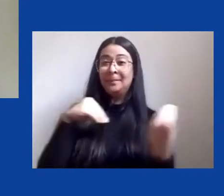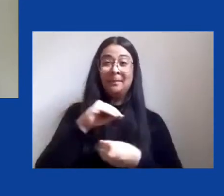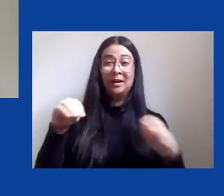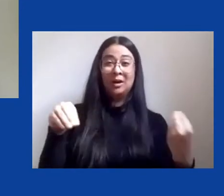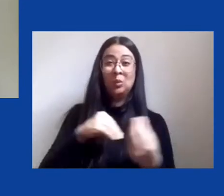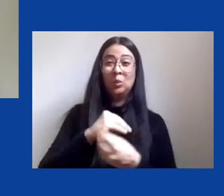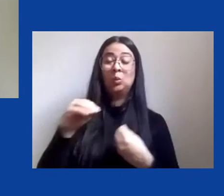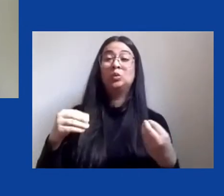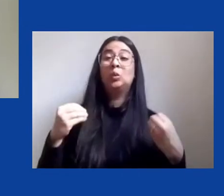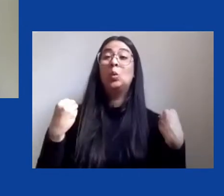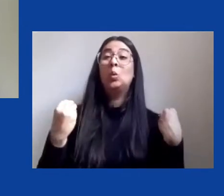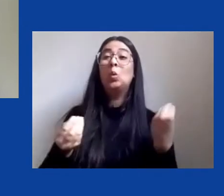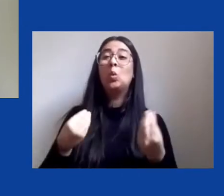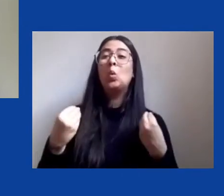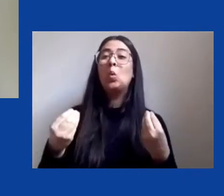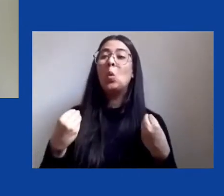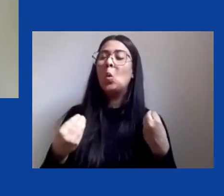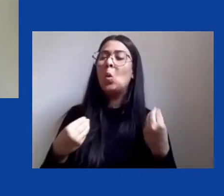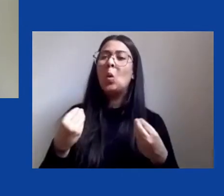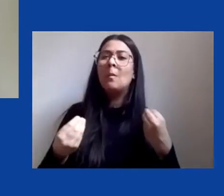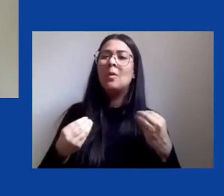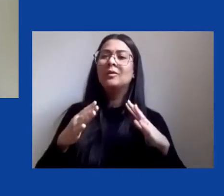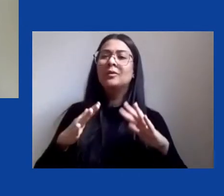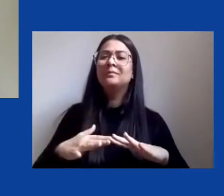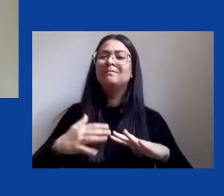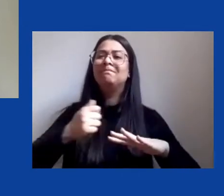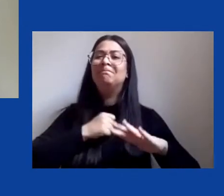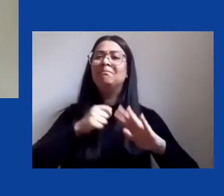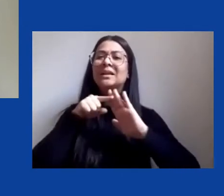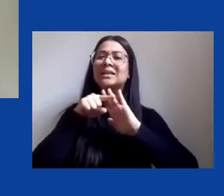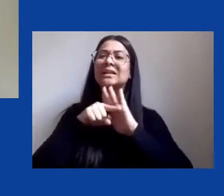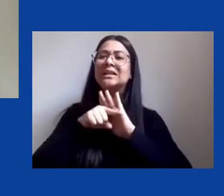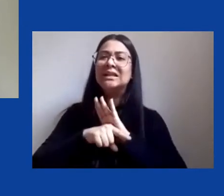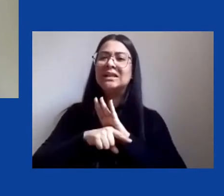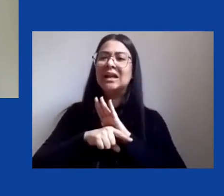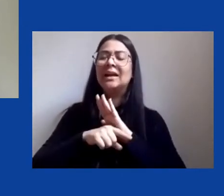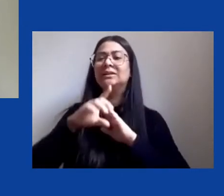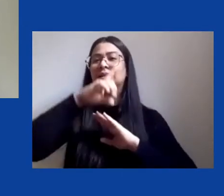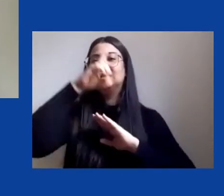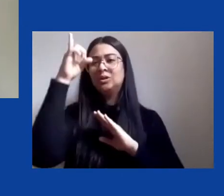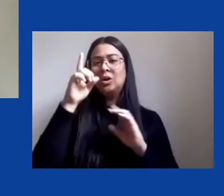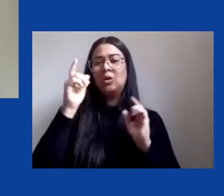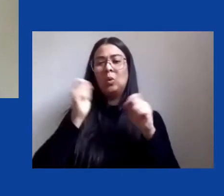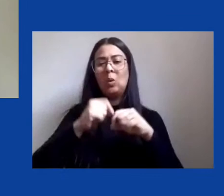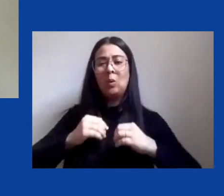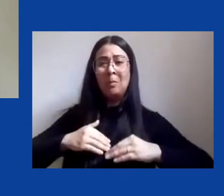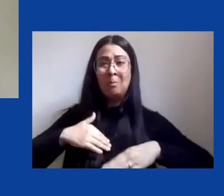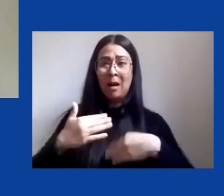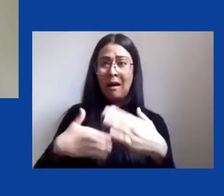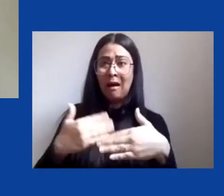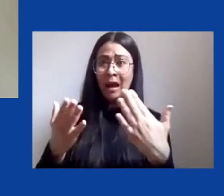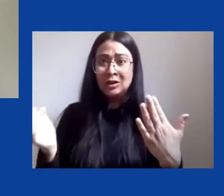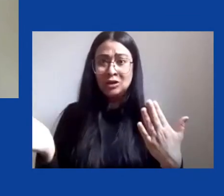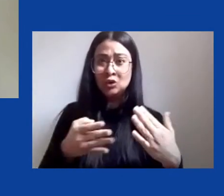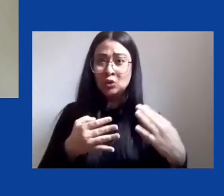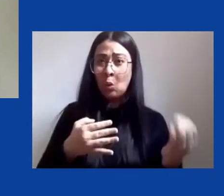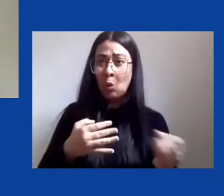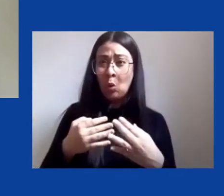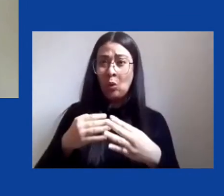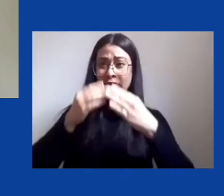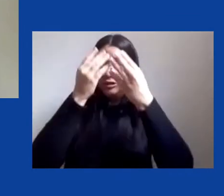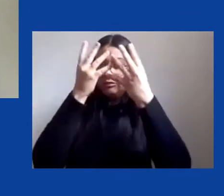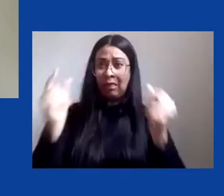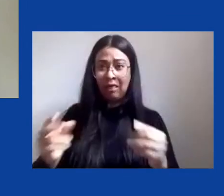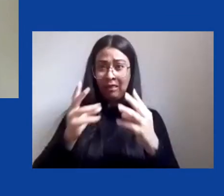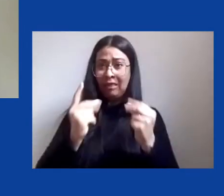e a prática antropológica nesse contexto de aceleração dessas mais nefastas tendências. Quero concluir reiterando